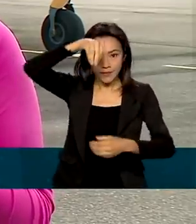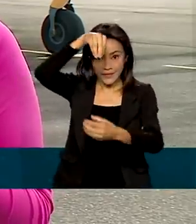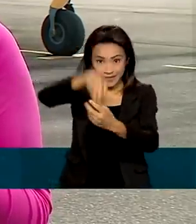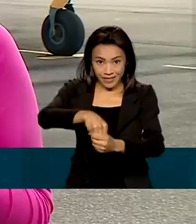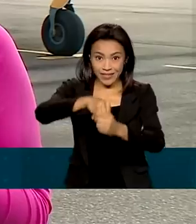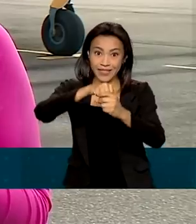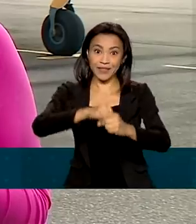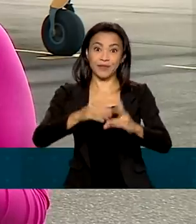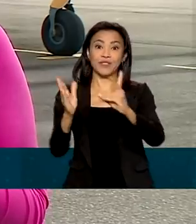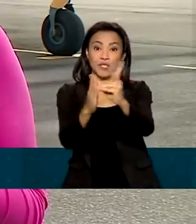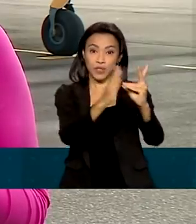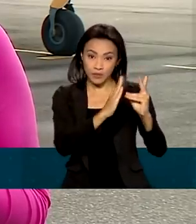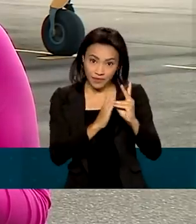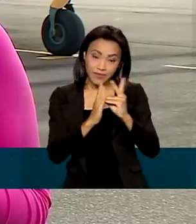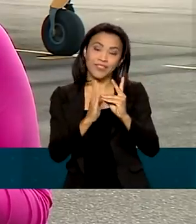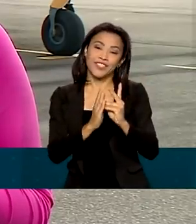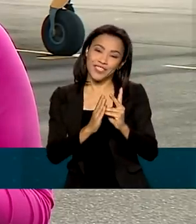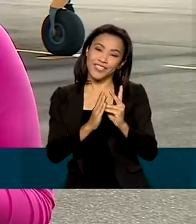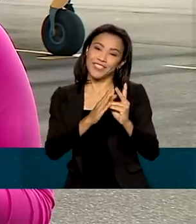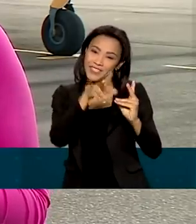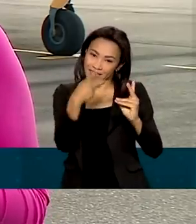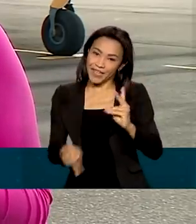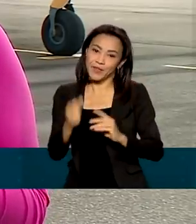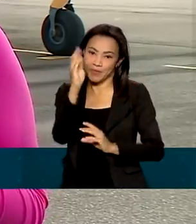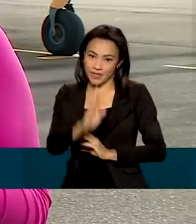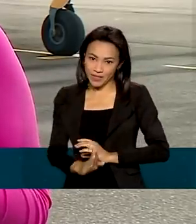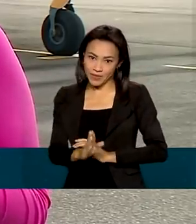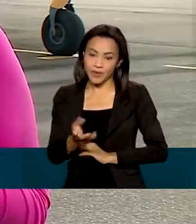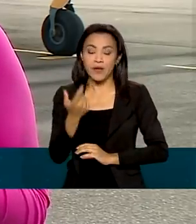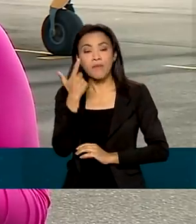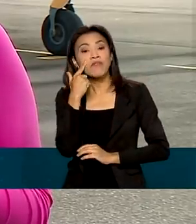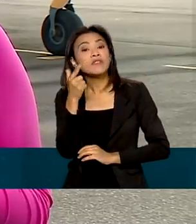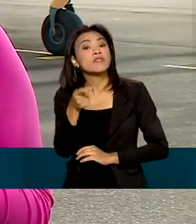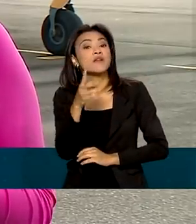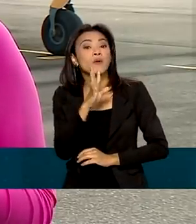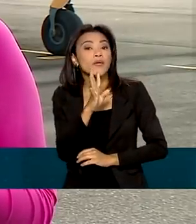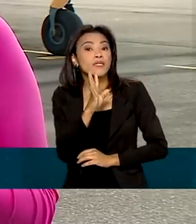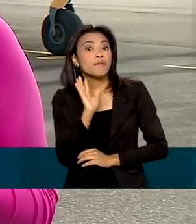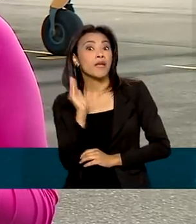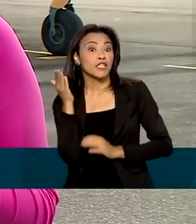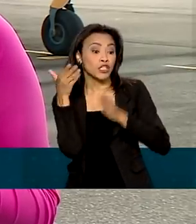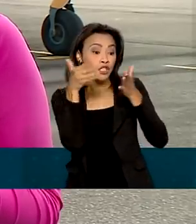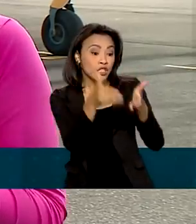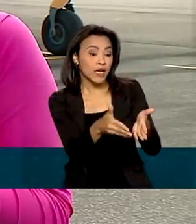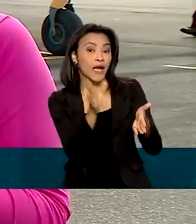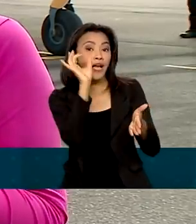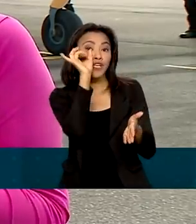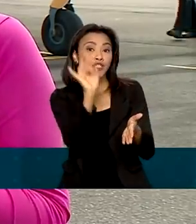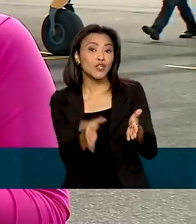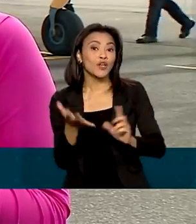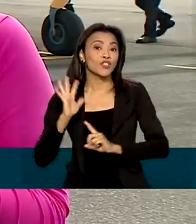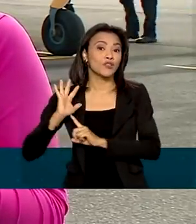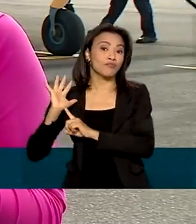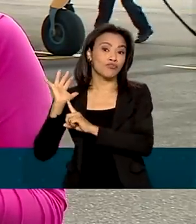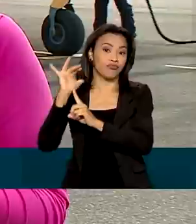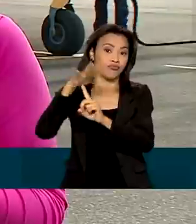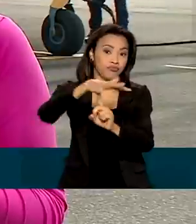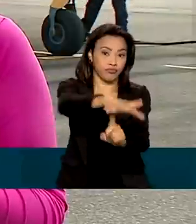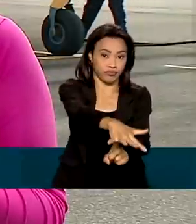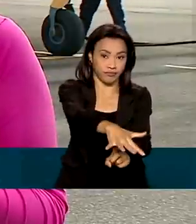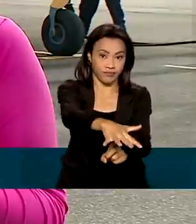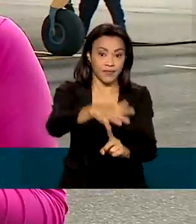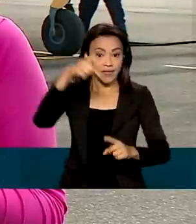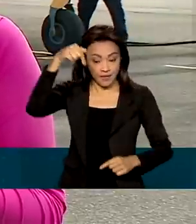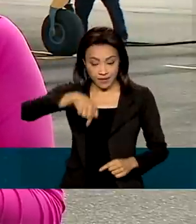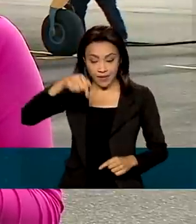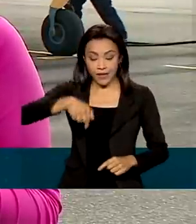indígena Yanomami, a maior terra indígena do Brasil. Para se ter uma ideia, para chegar até lá, só de aeronave. E o voo aqui